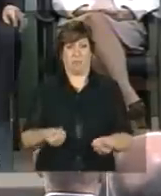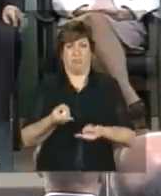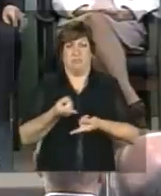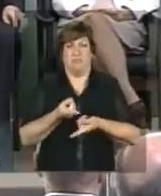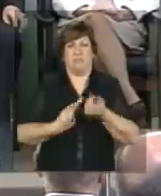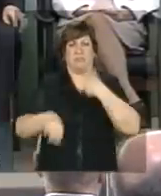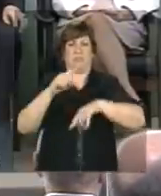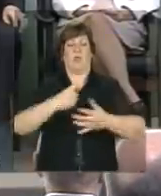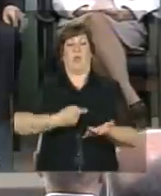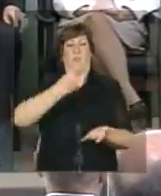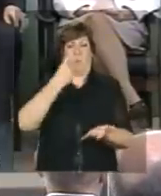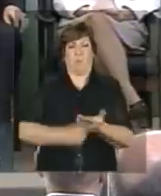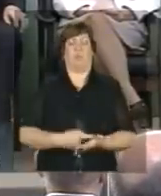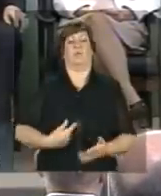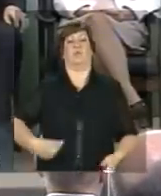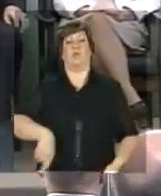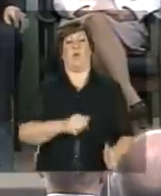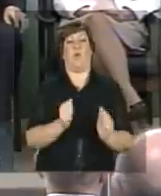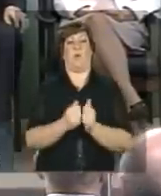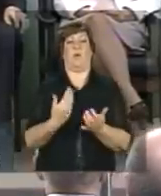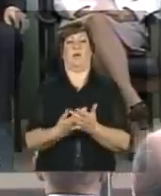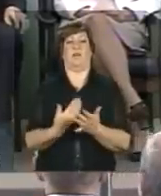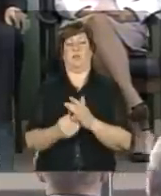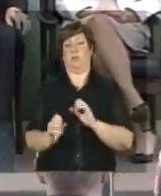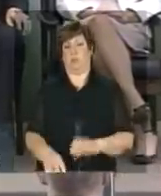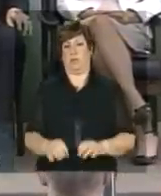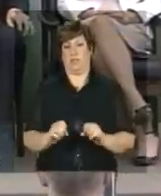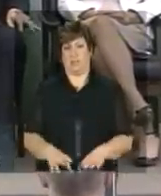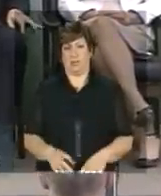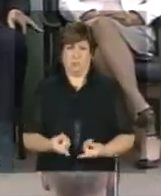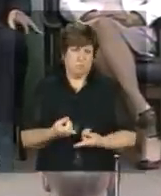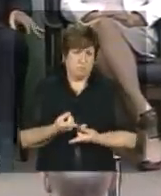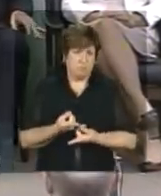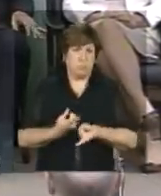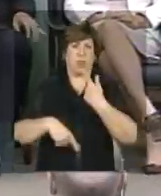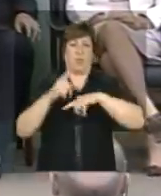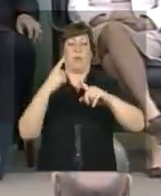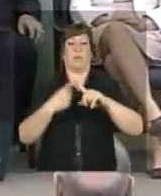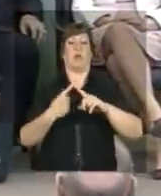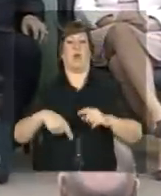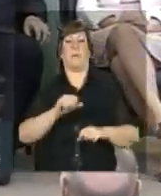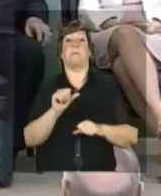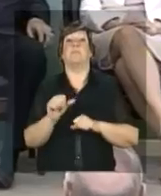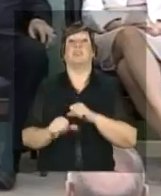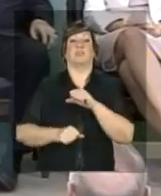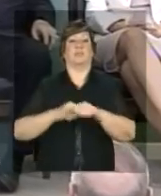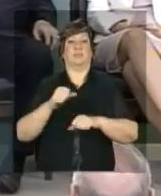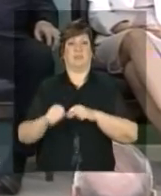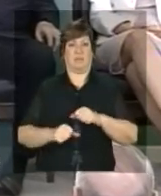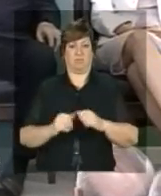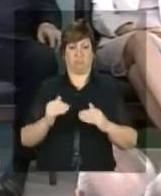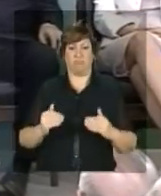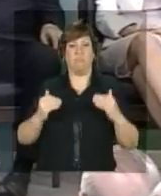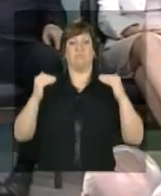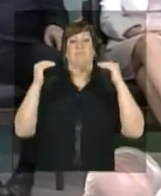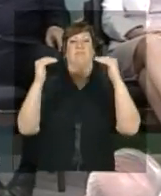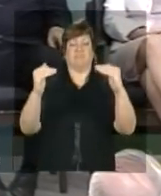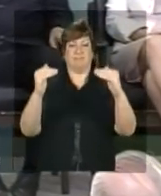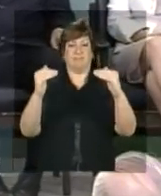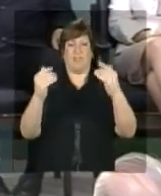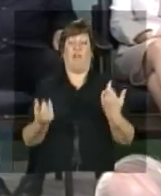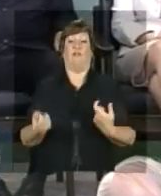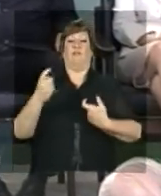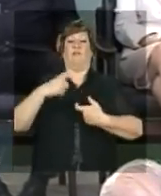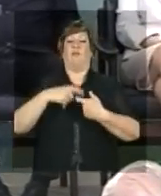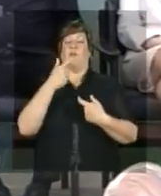compromisso nosso com a educação. Um salto porque nós mudamos de patamar nós recuperamos a